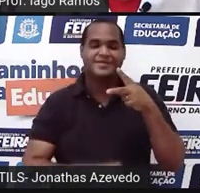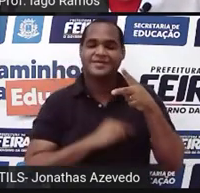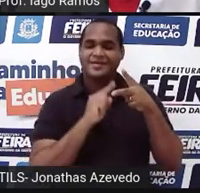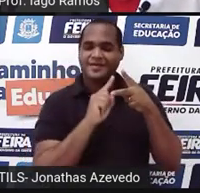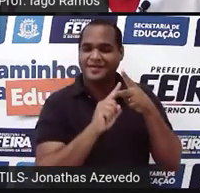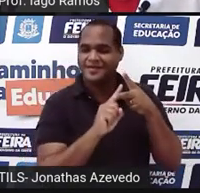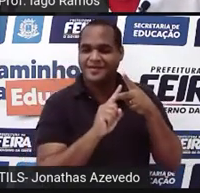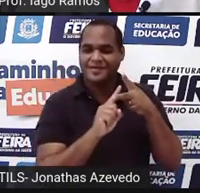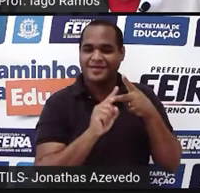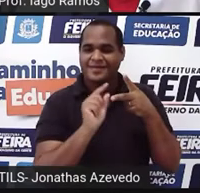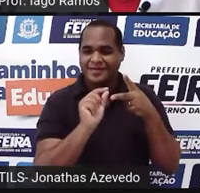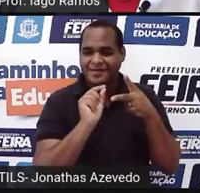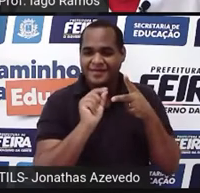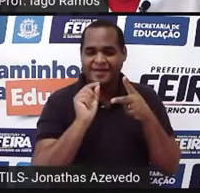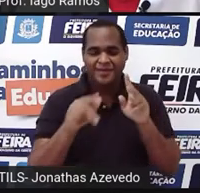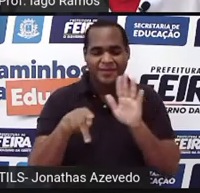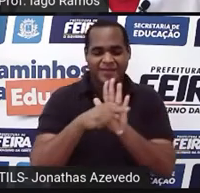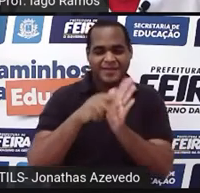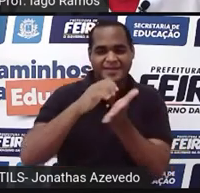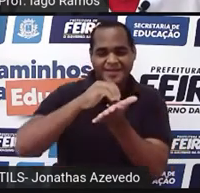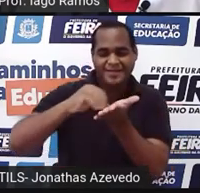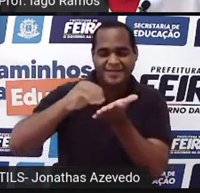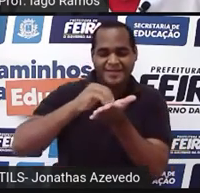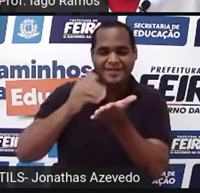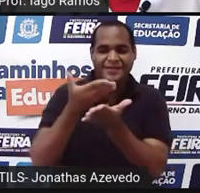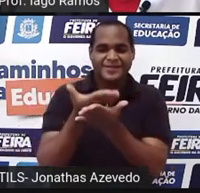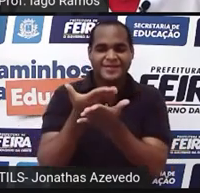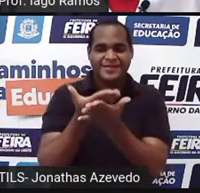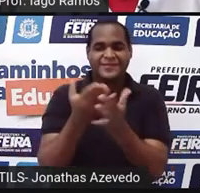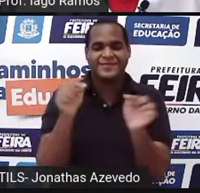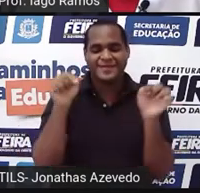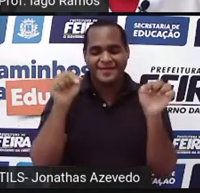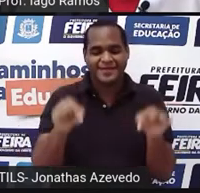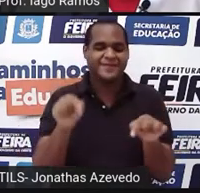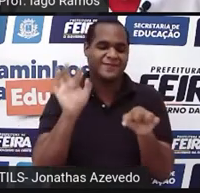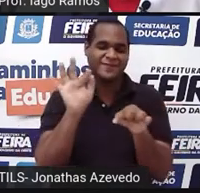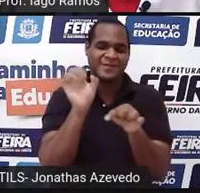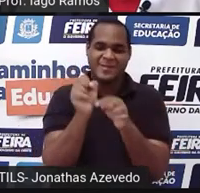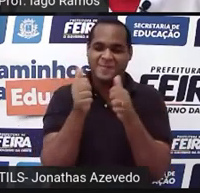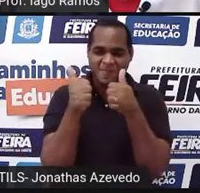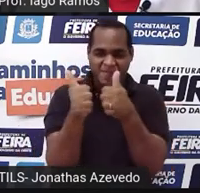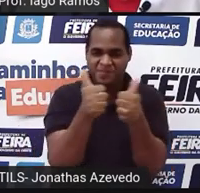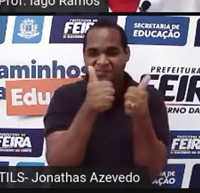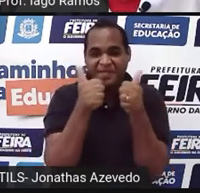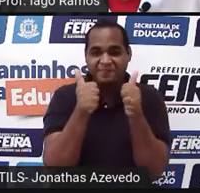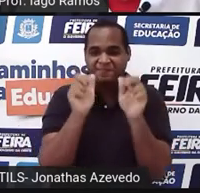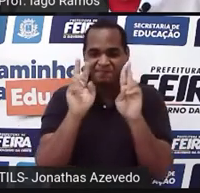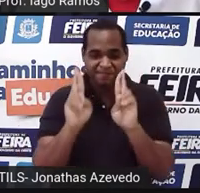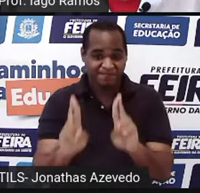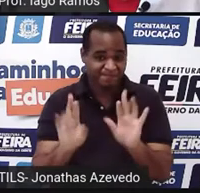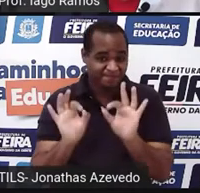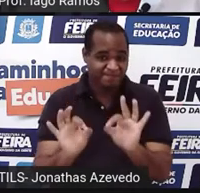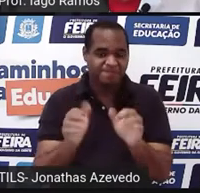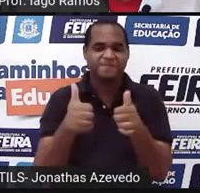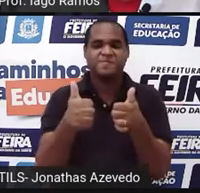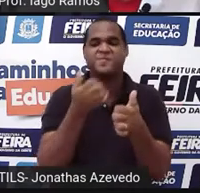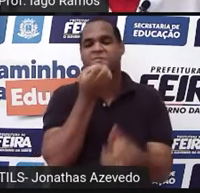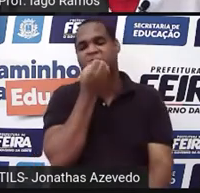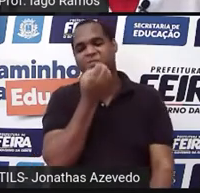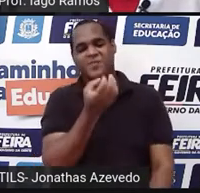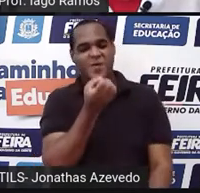e também da própria Secretaria de Educação aqui da nossa cidade, tá bom? Tranquilo? Bom,